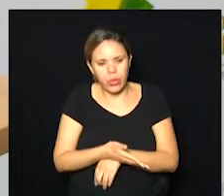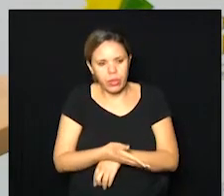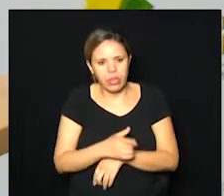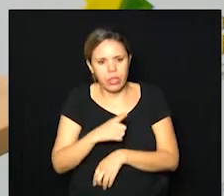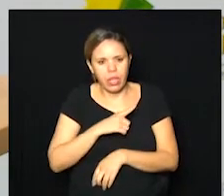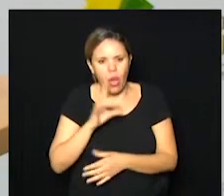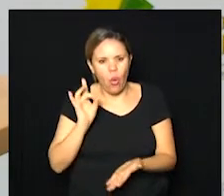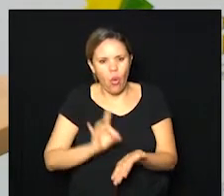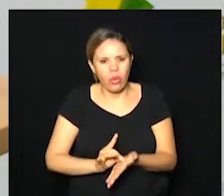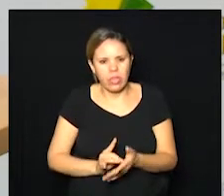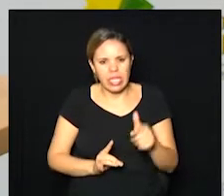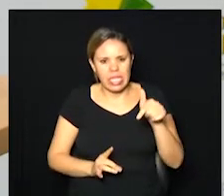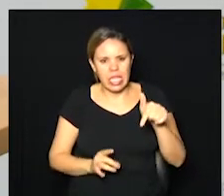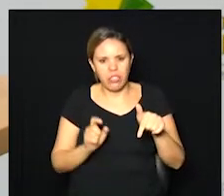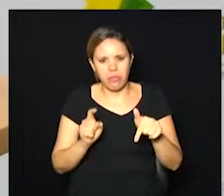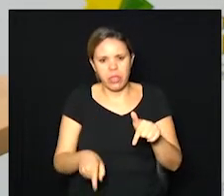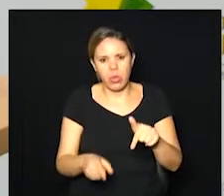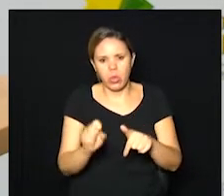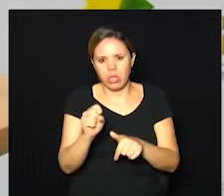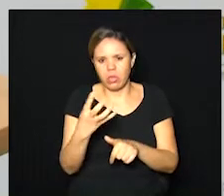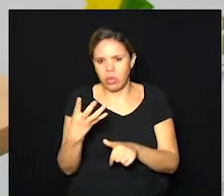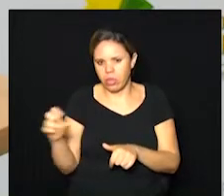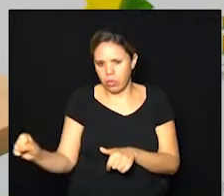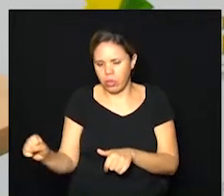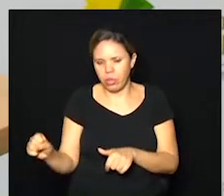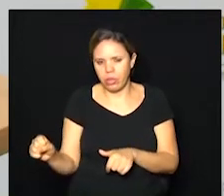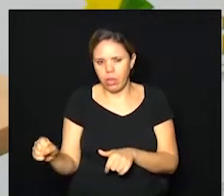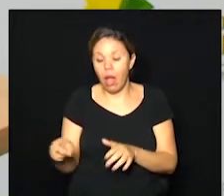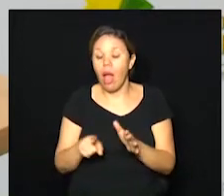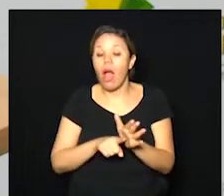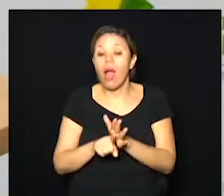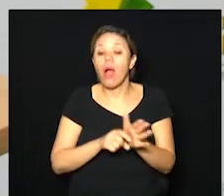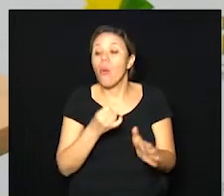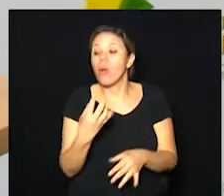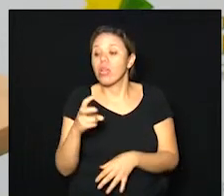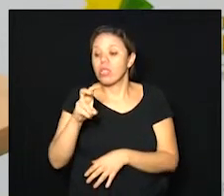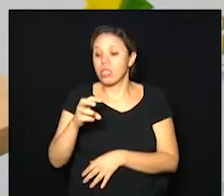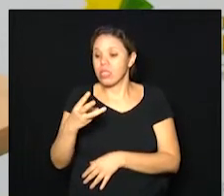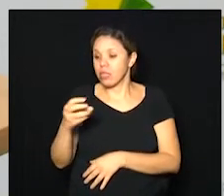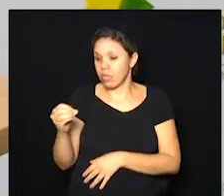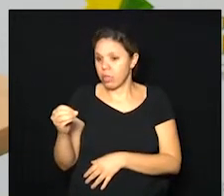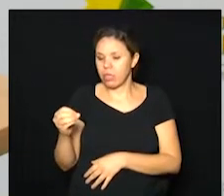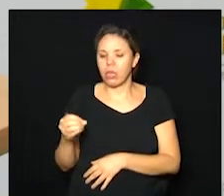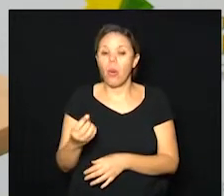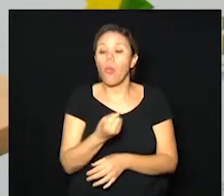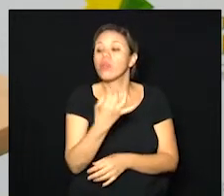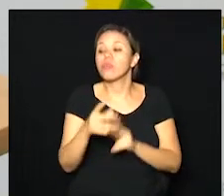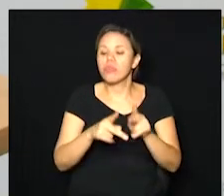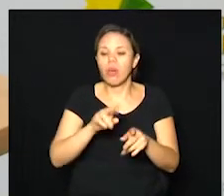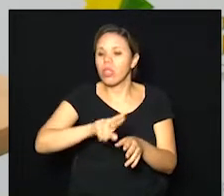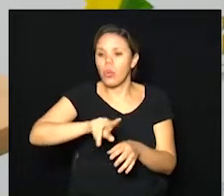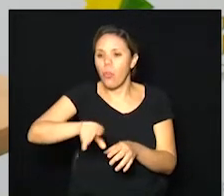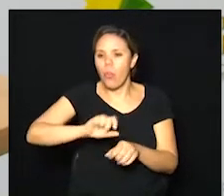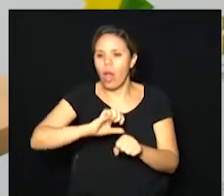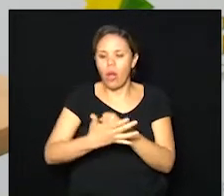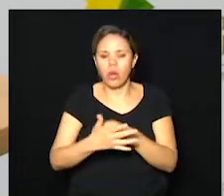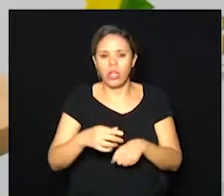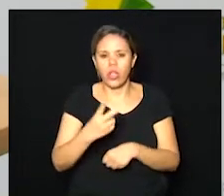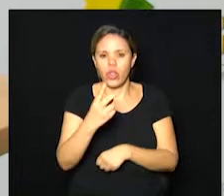temos confirmado 7.848, em investigação 530, descartados 12